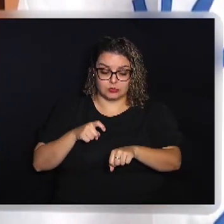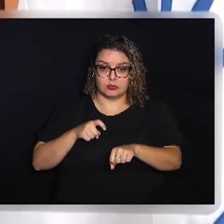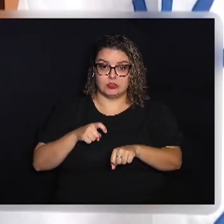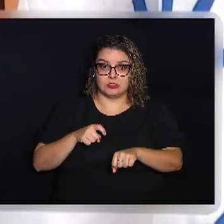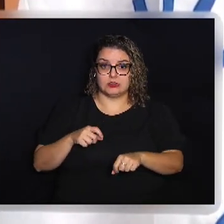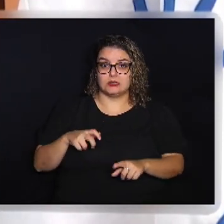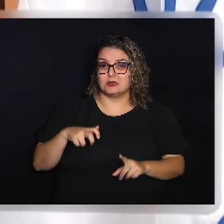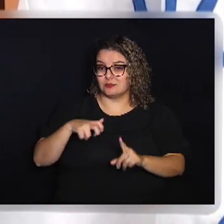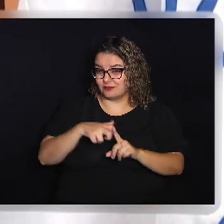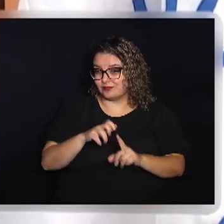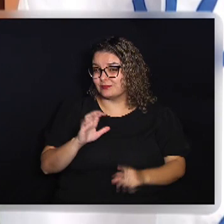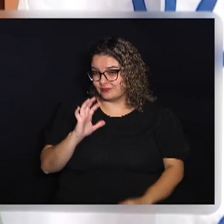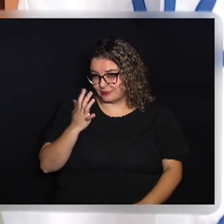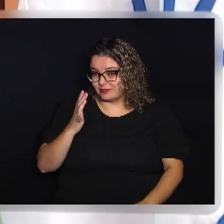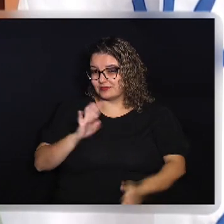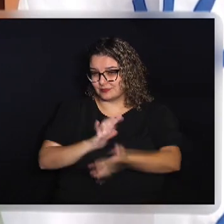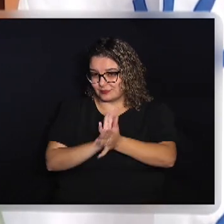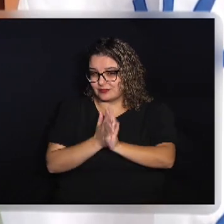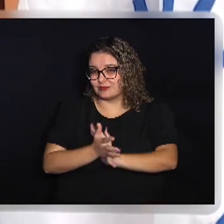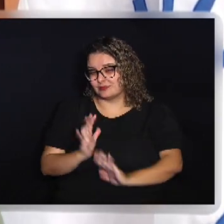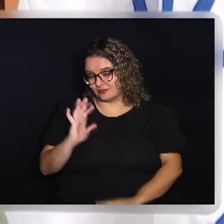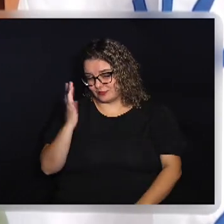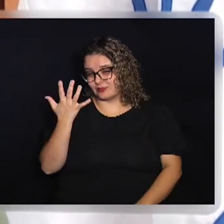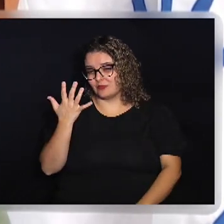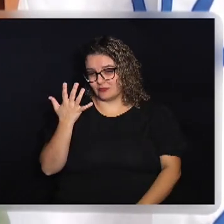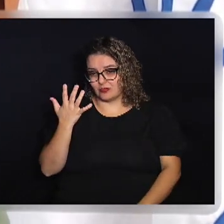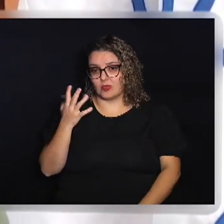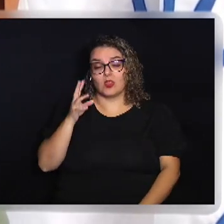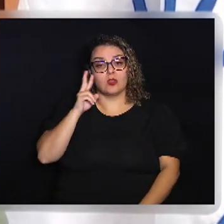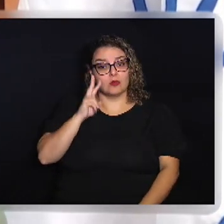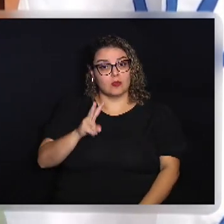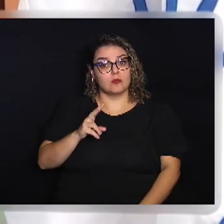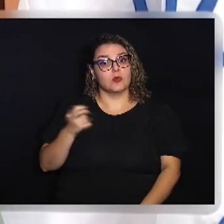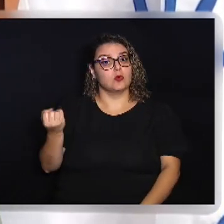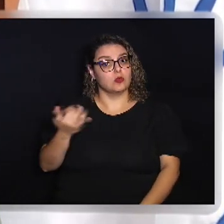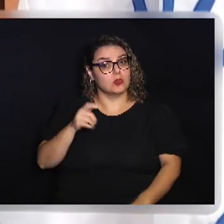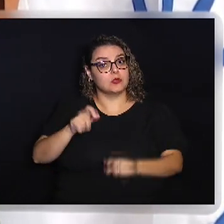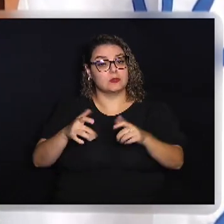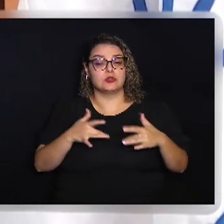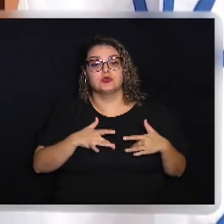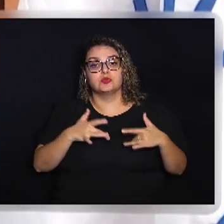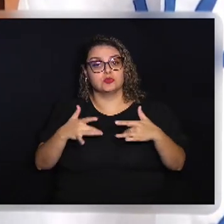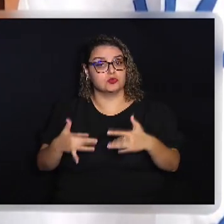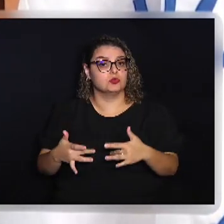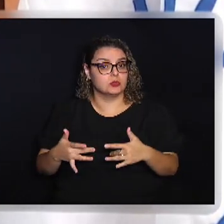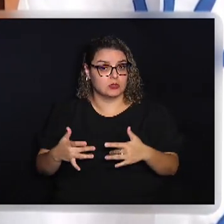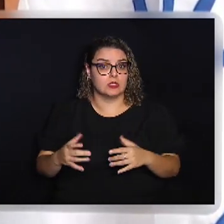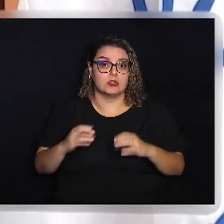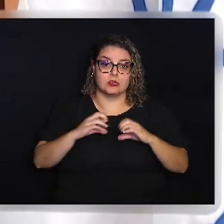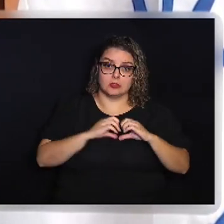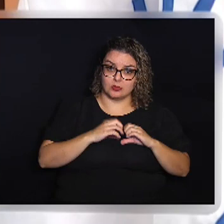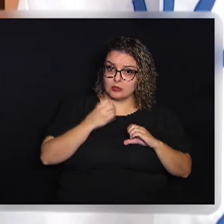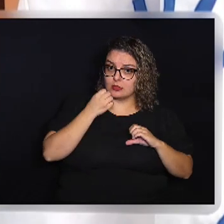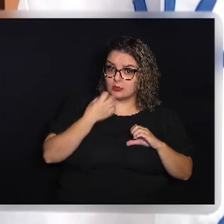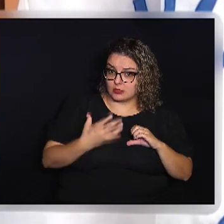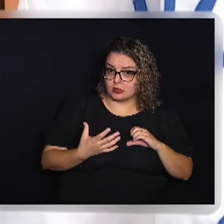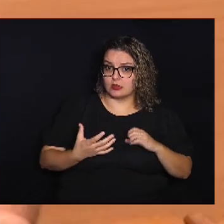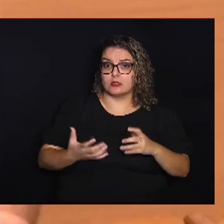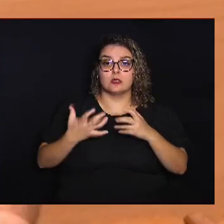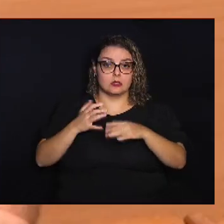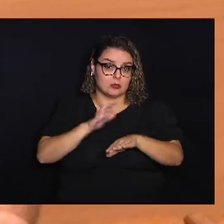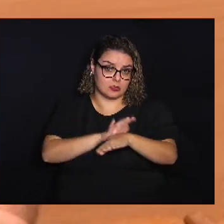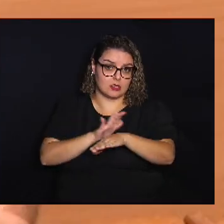tragédia que vem acontecendo aqui A gente vê o quanto as pessoas são solidárias E quantas pessoas têm um coração bom E querem